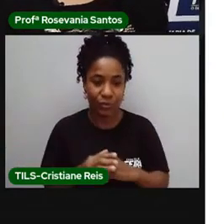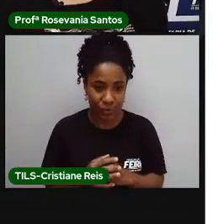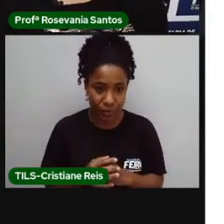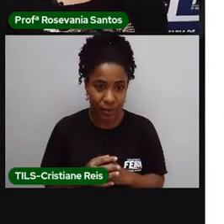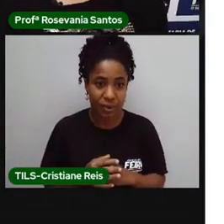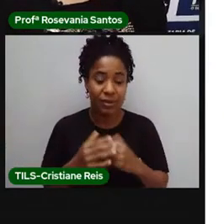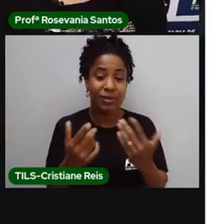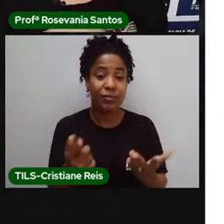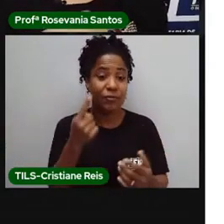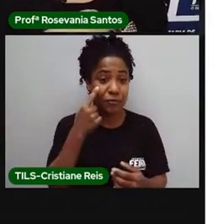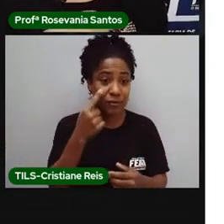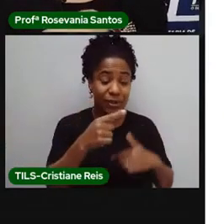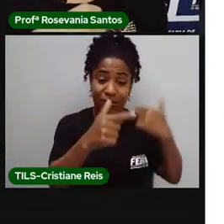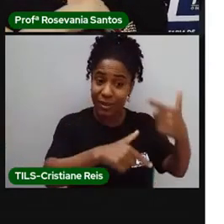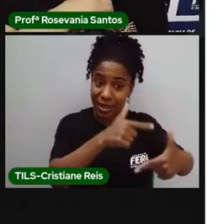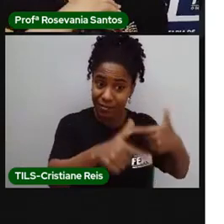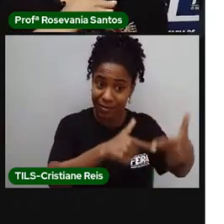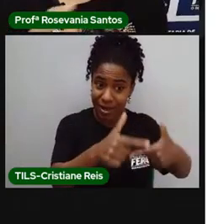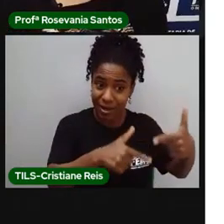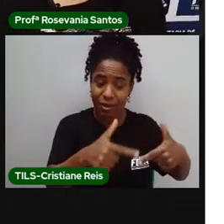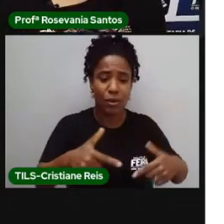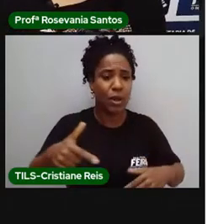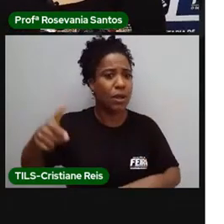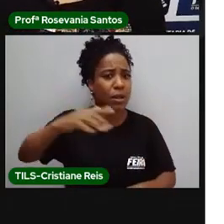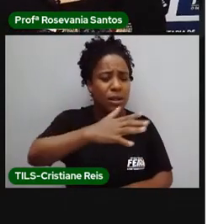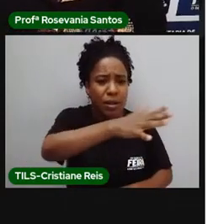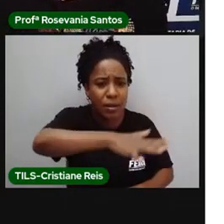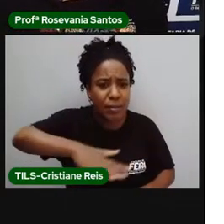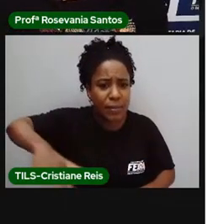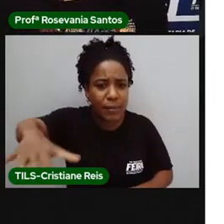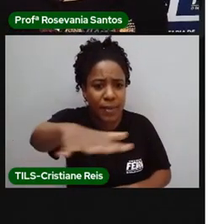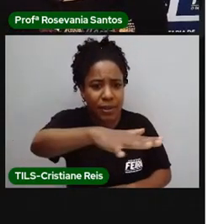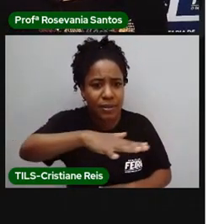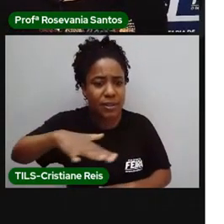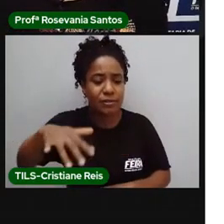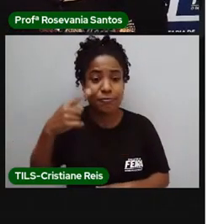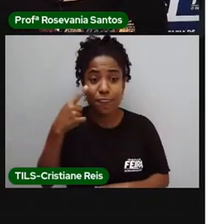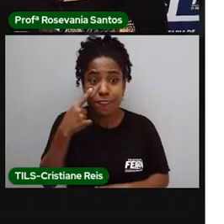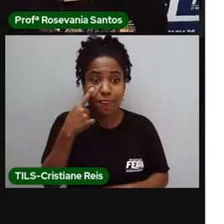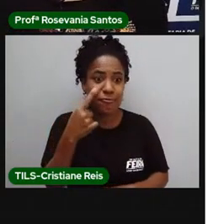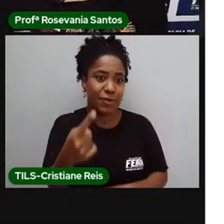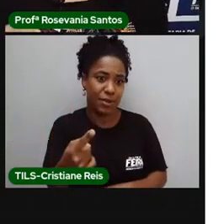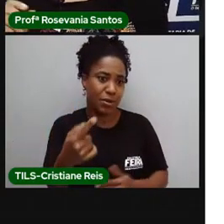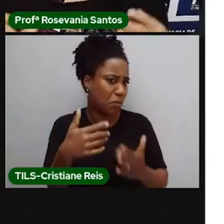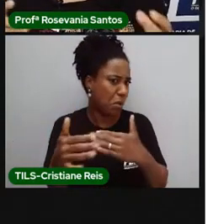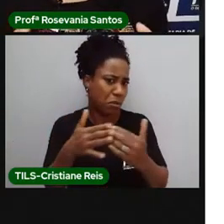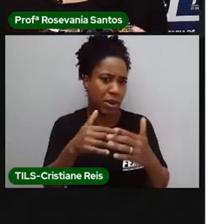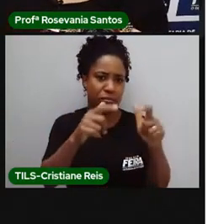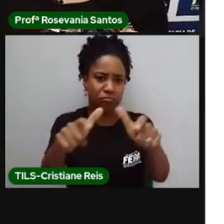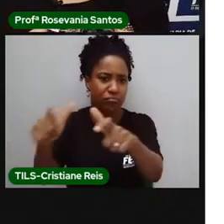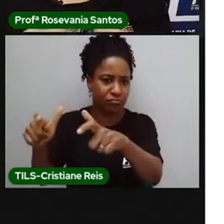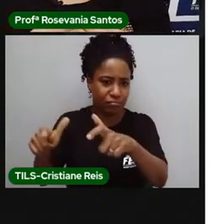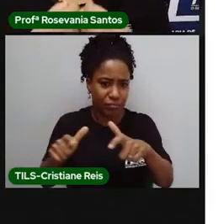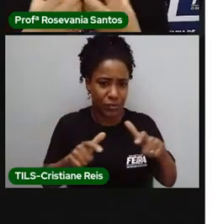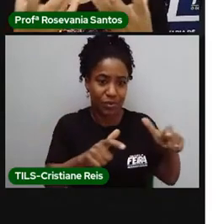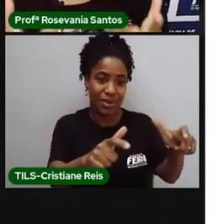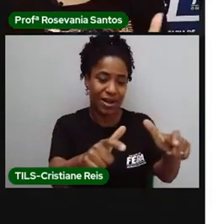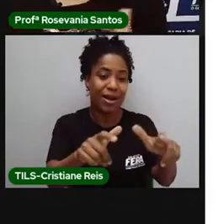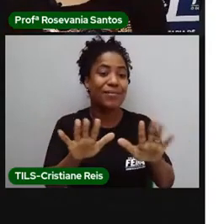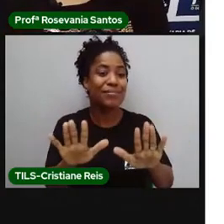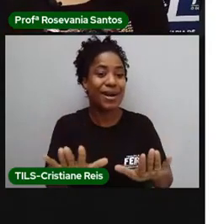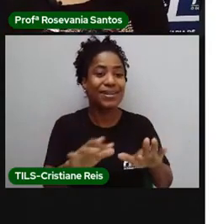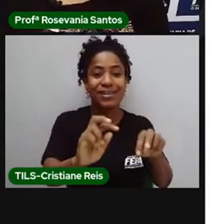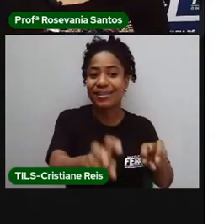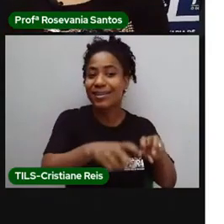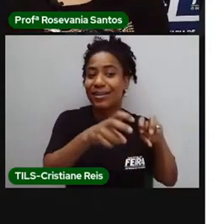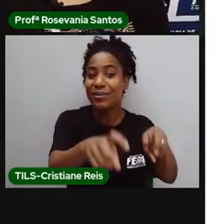e as paisagens, você pode encontrar em qualquer tipo de trabalho. Mas, a agricultura fica mais fácil